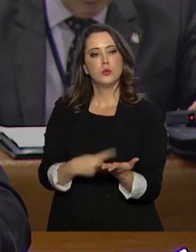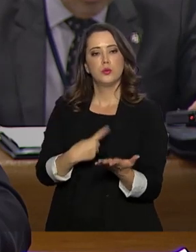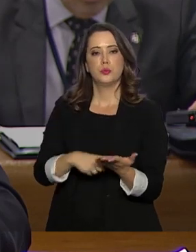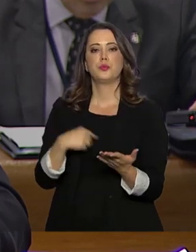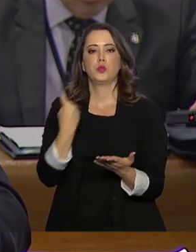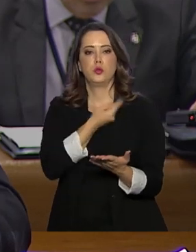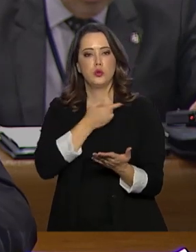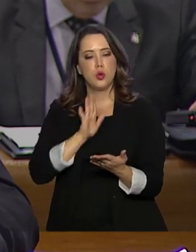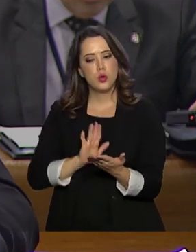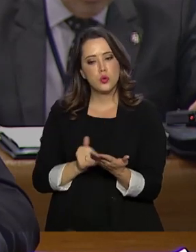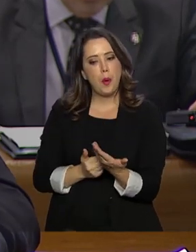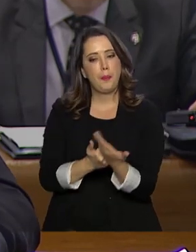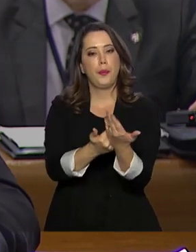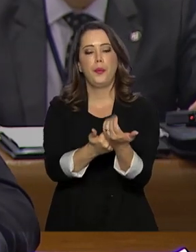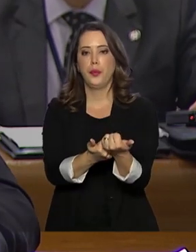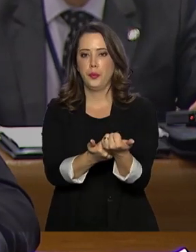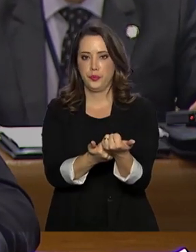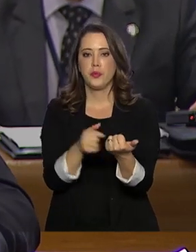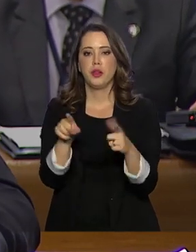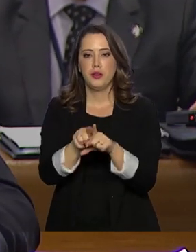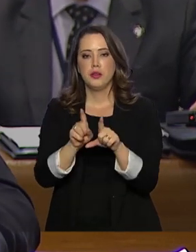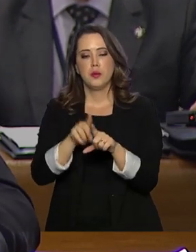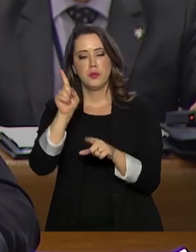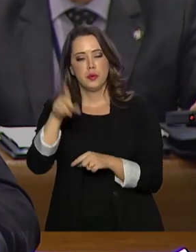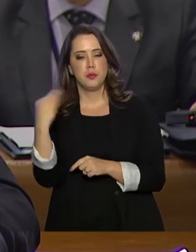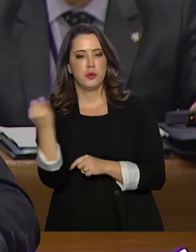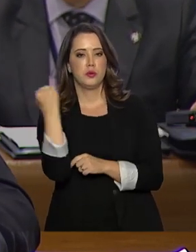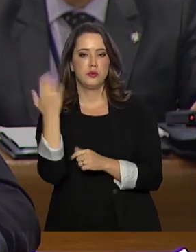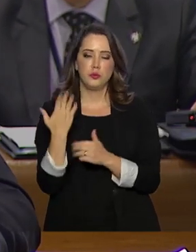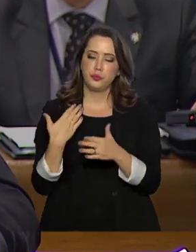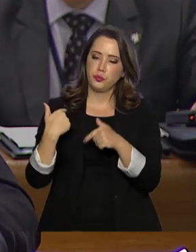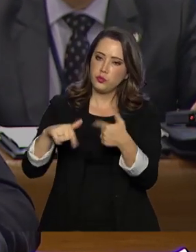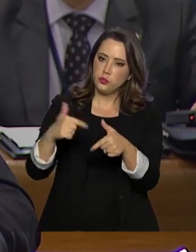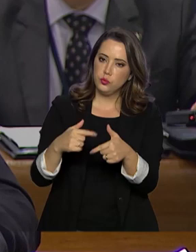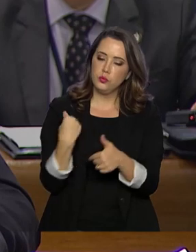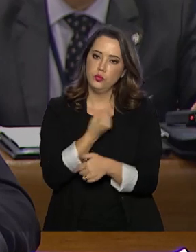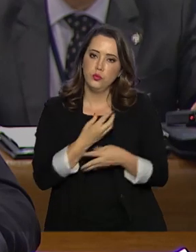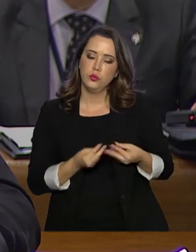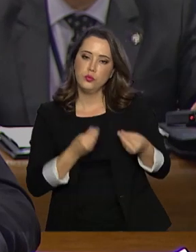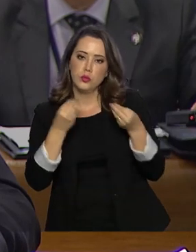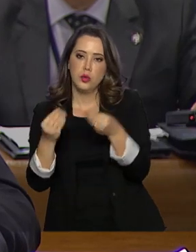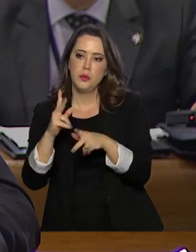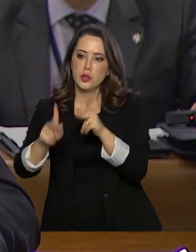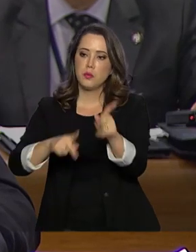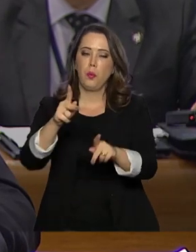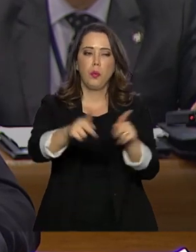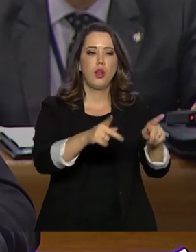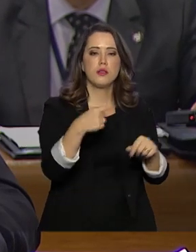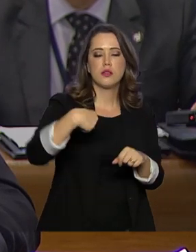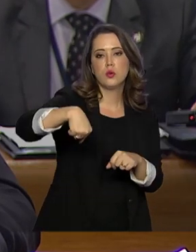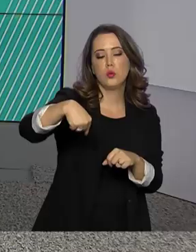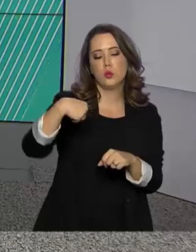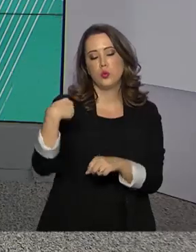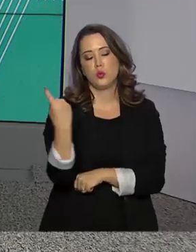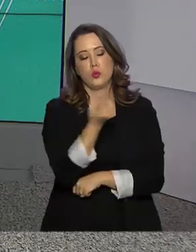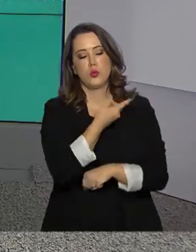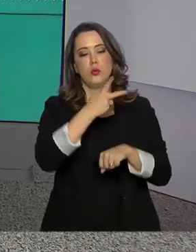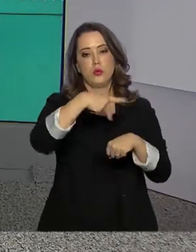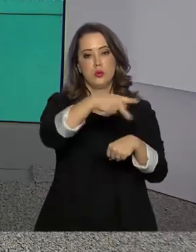nossa cooperação e pelos benefícios que essas iniciativas trazem para as populações de nossos países.